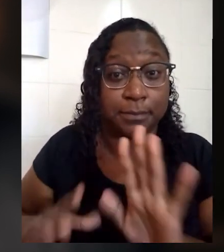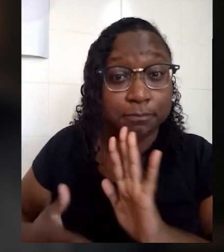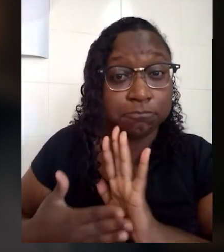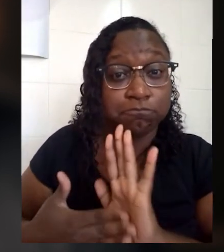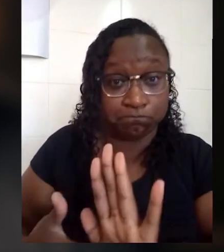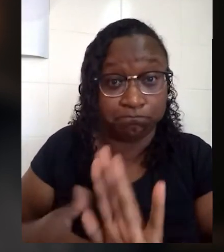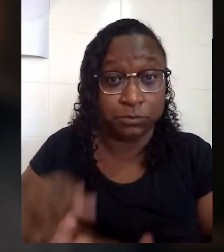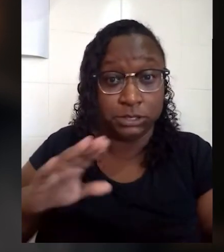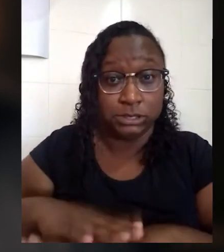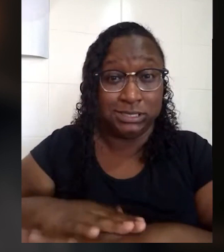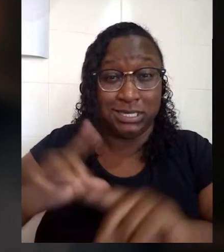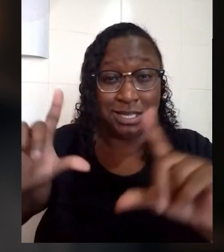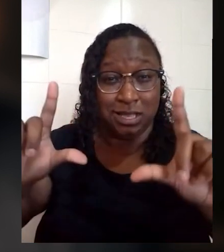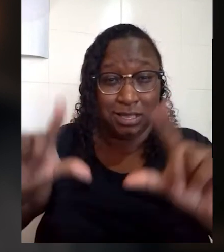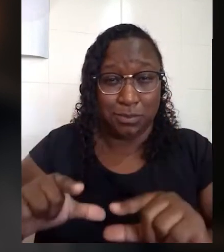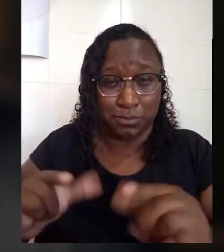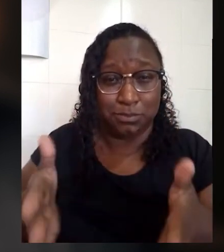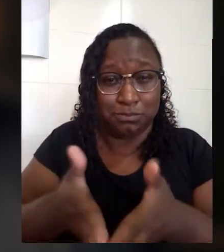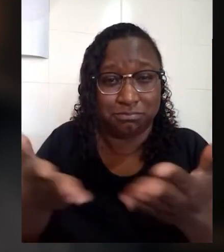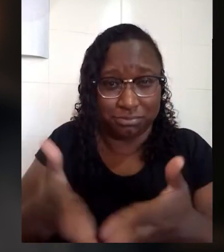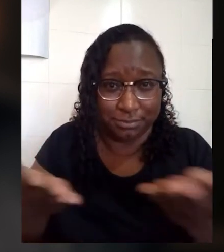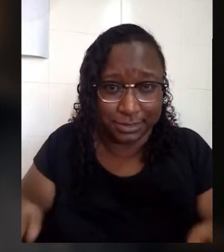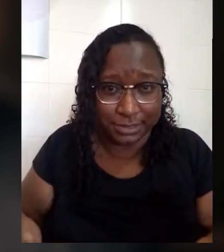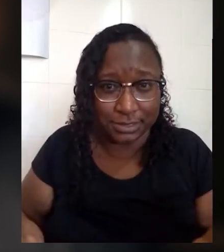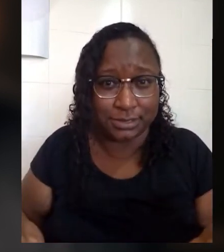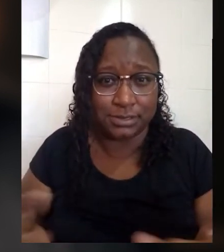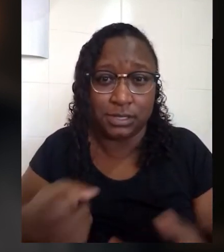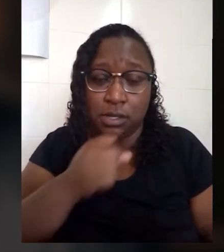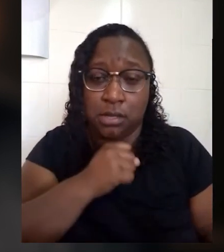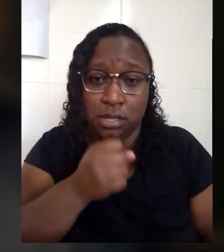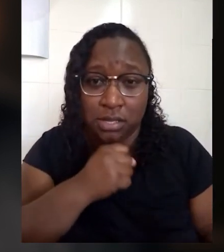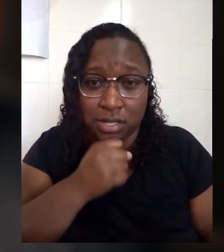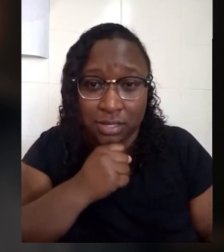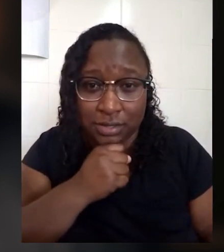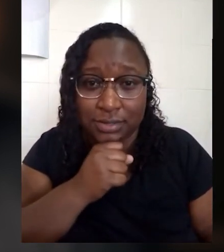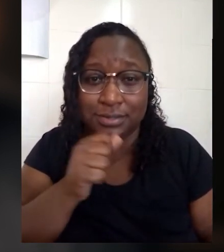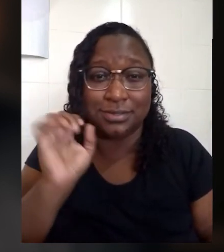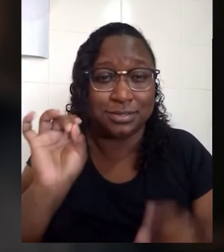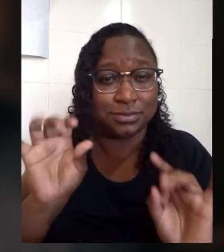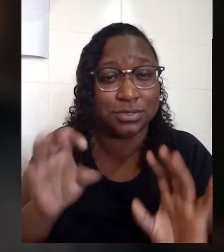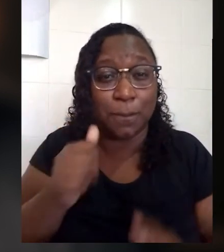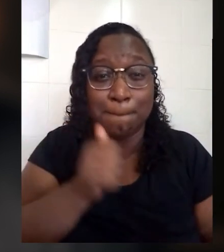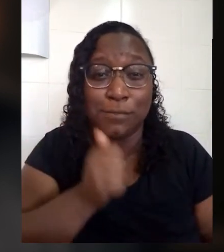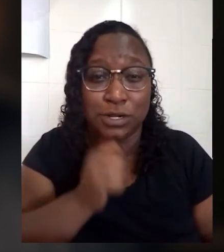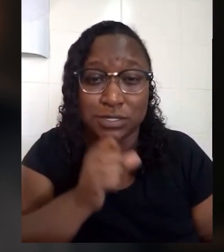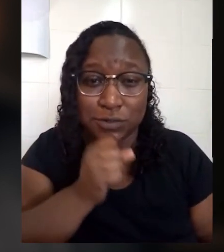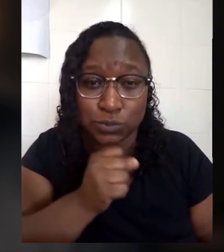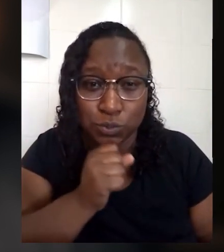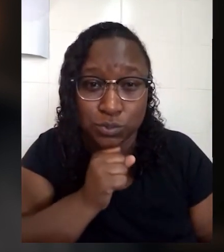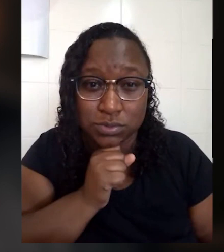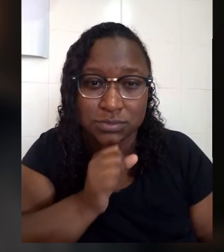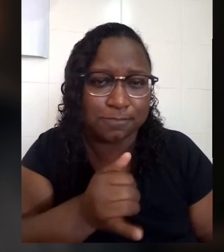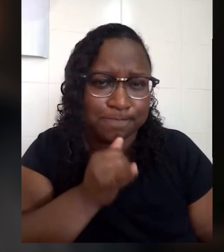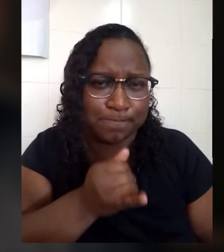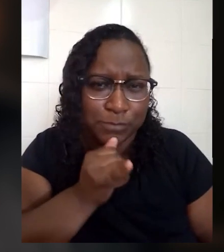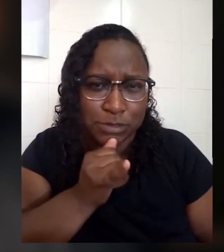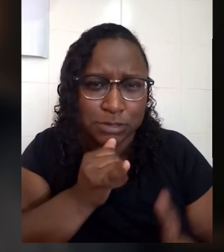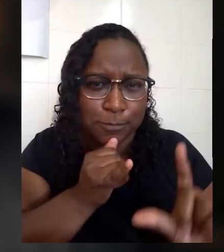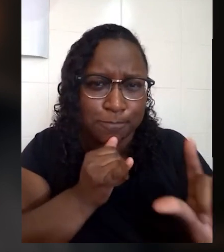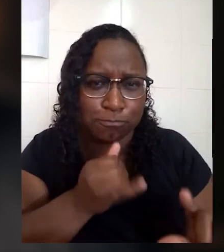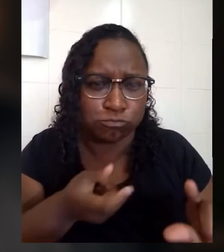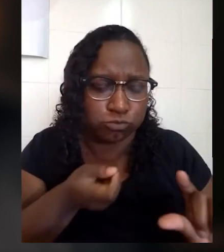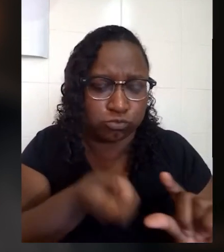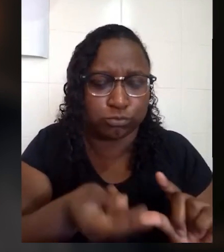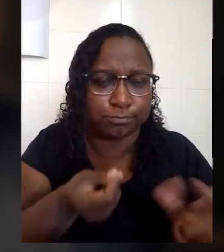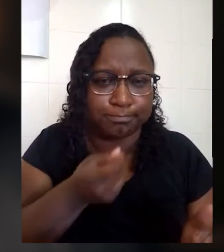eficazes para erradicar a pobreza e a privação material dos idosos, em especial das mulheres idosas, por exemplo, esquemas de